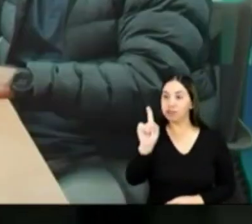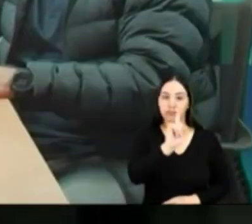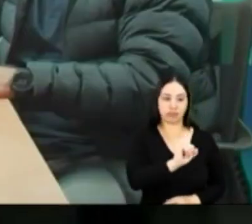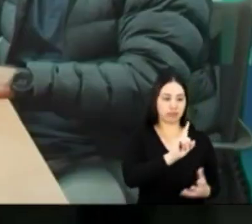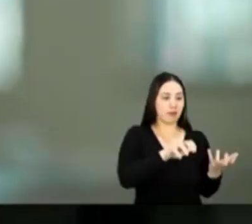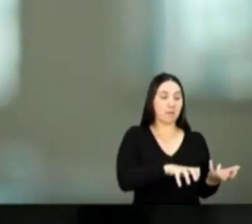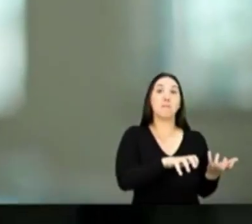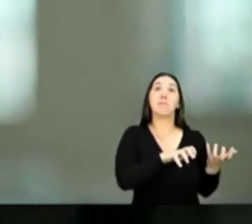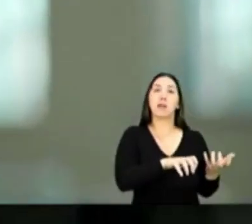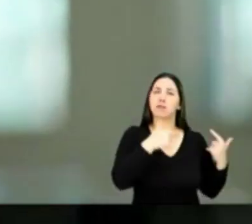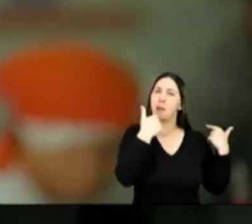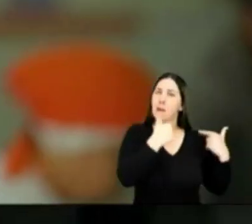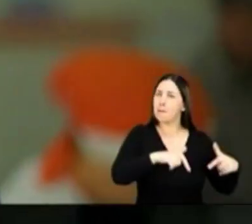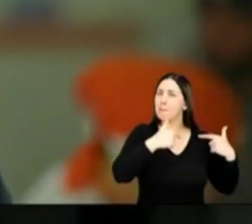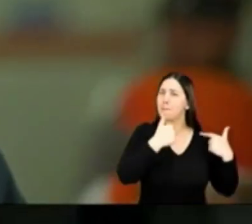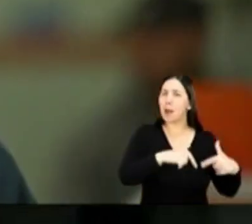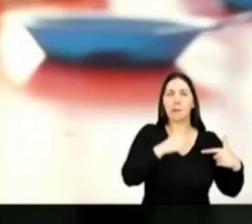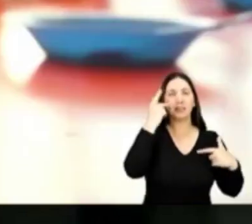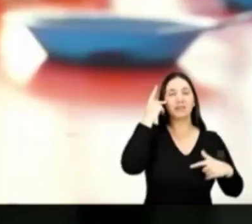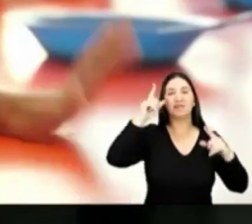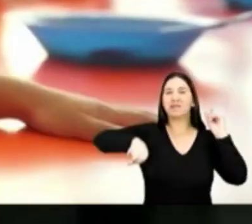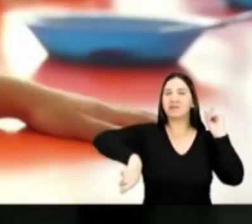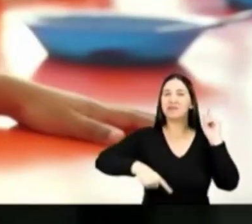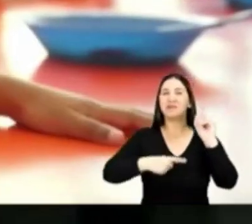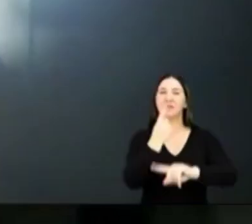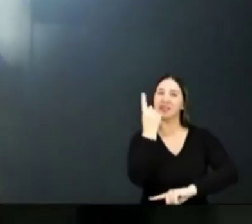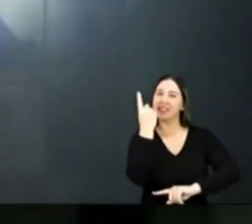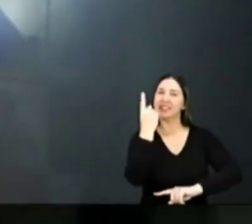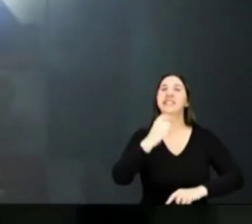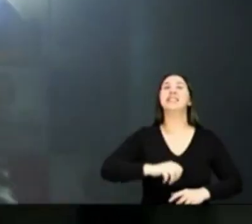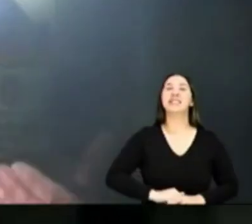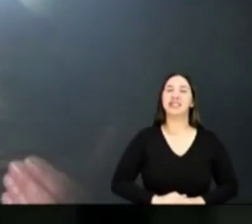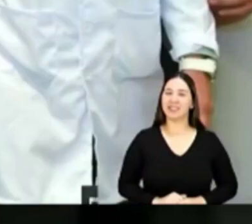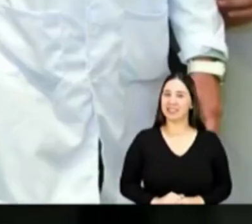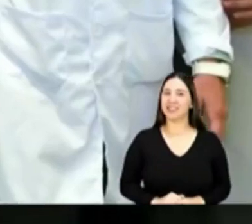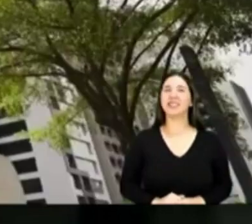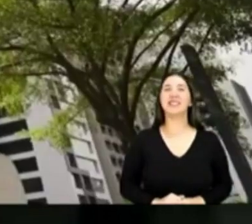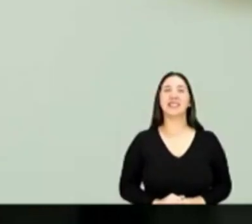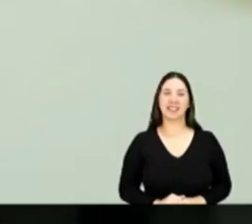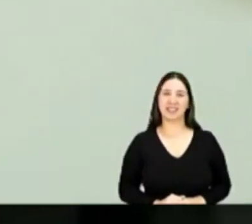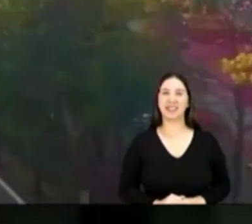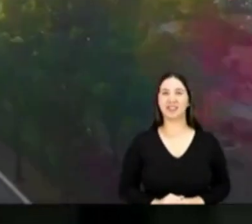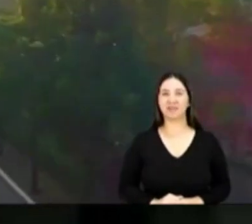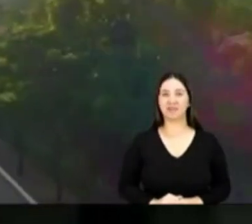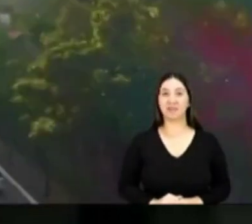O Edson está lá, lá em Brasília, para São Paulo brilhar.